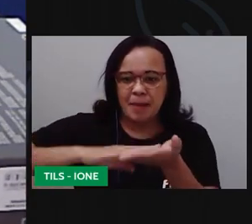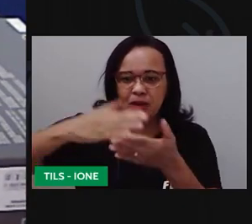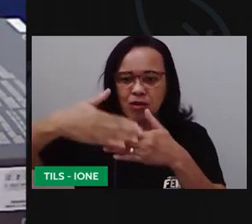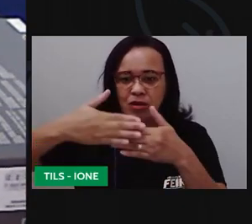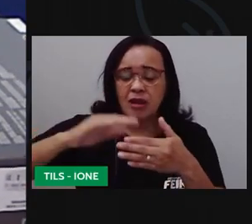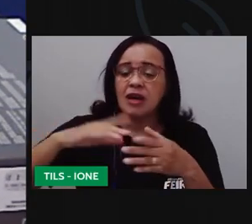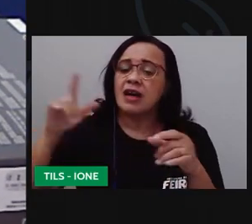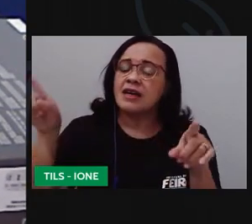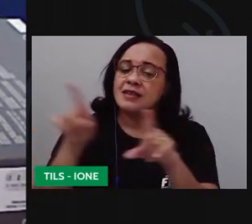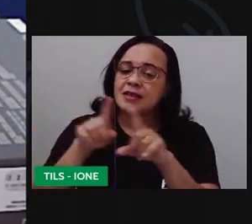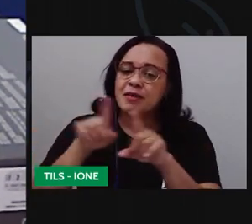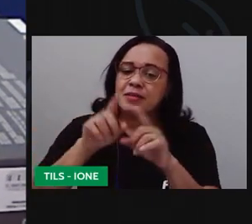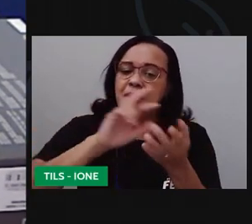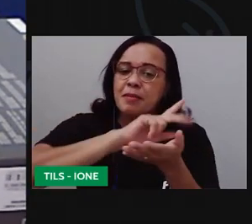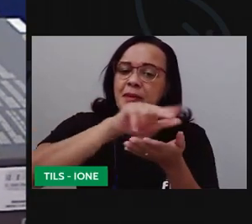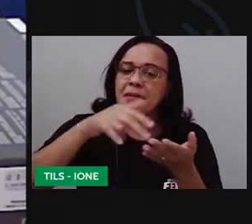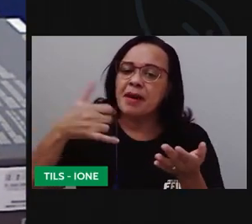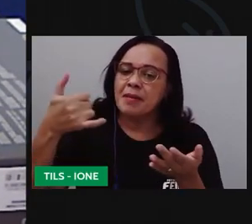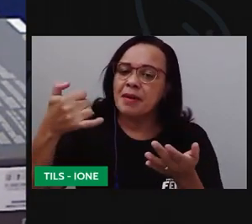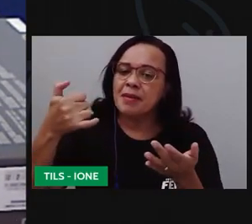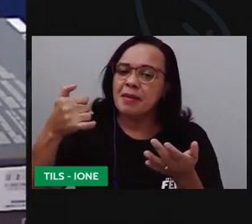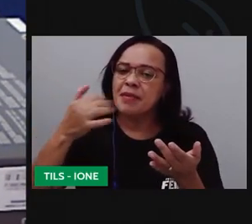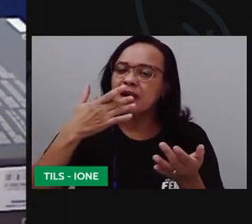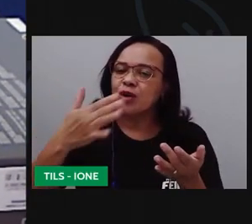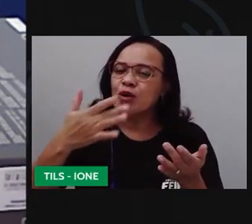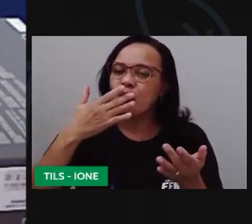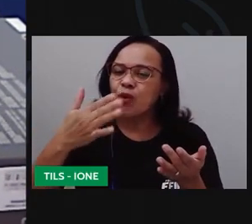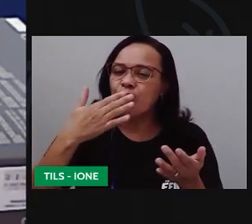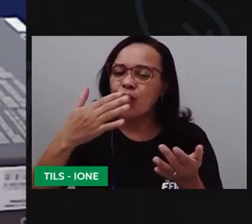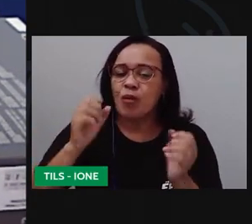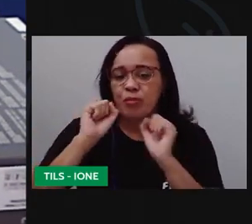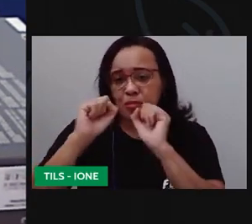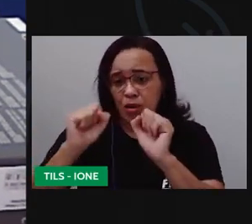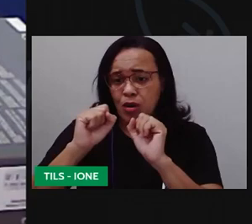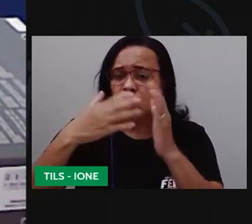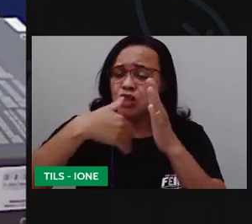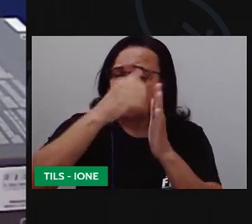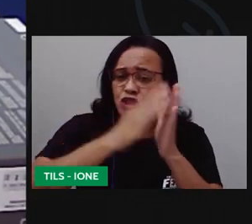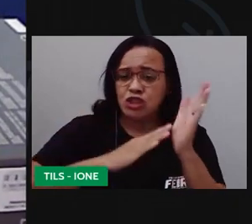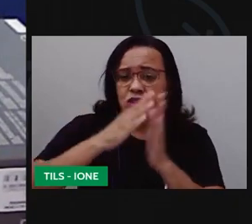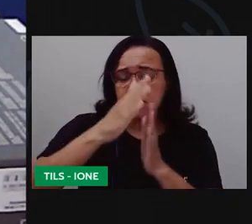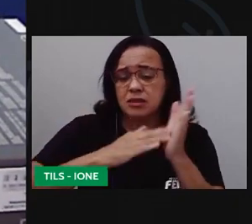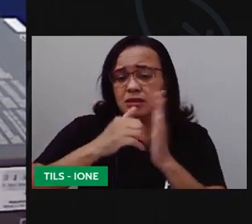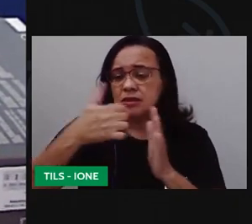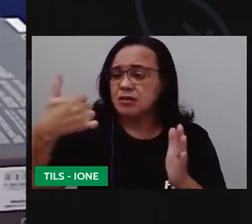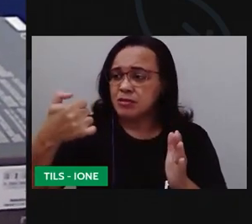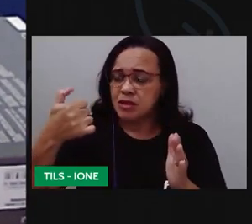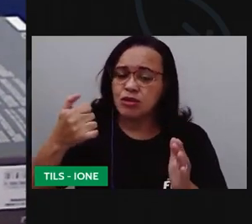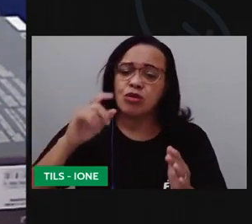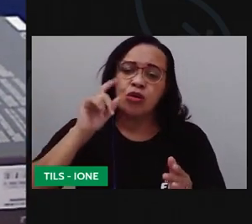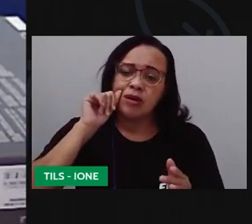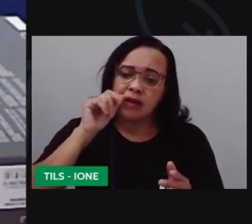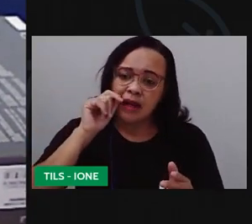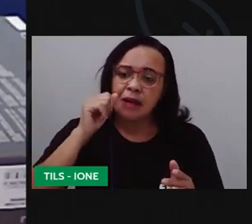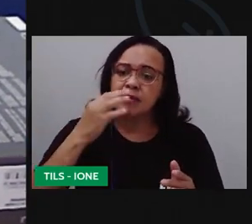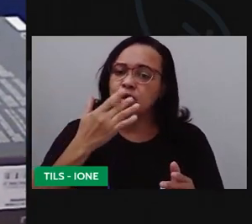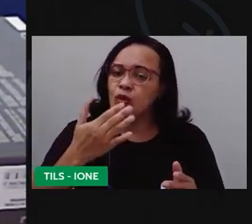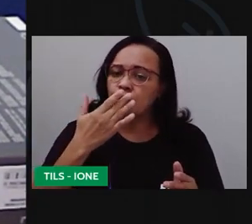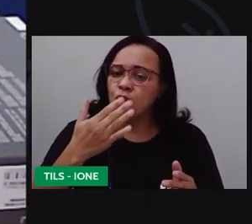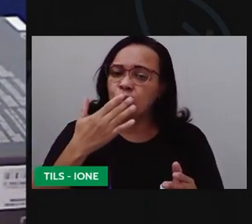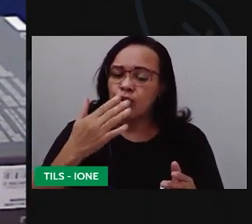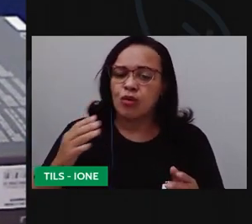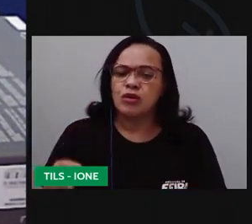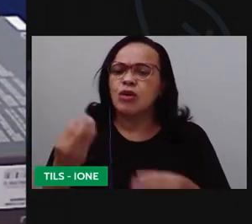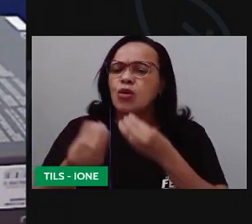canetinha colorida no caso a gente chama aqui de hidroco que você pode usar tinta piloto ou lá como é que a gente vai fazer aqui as coisas